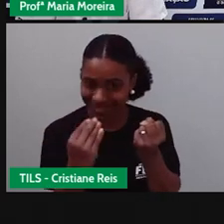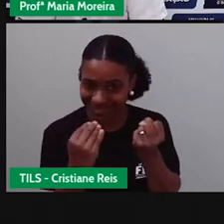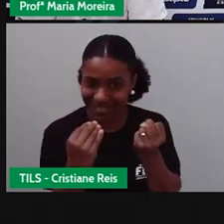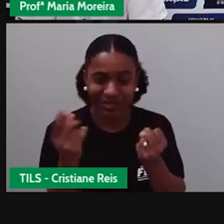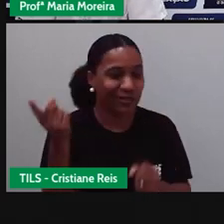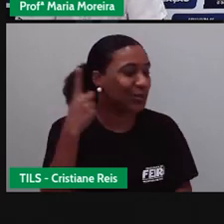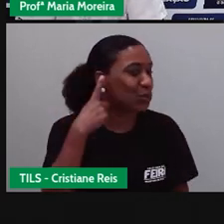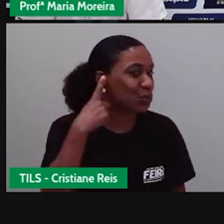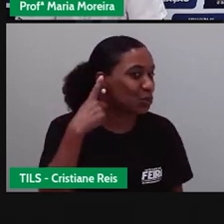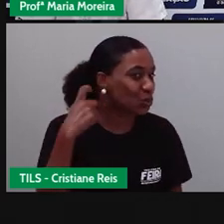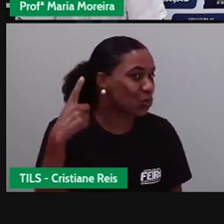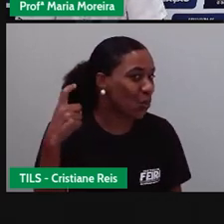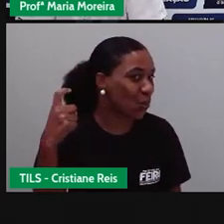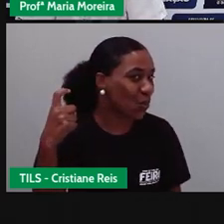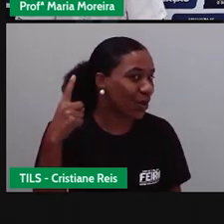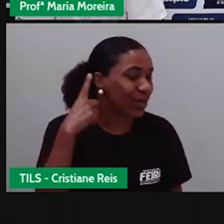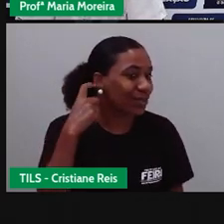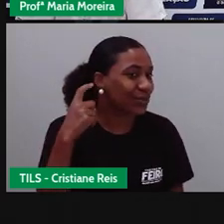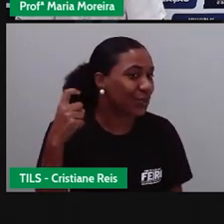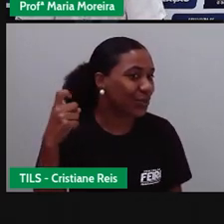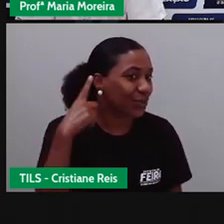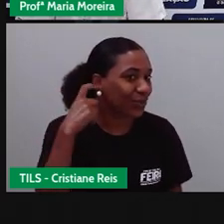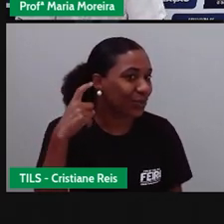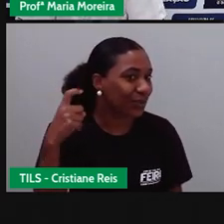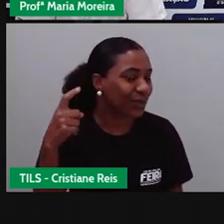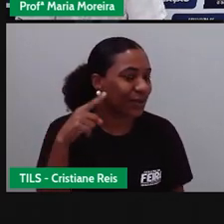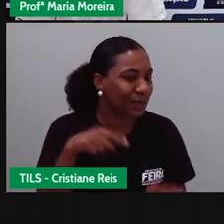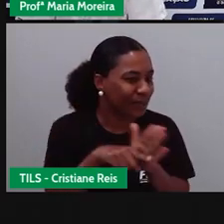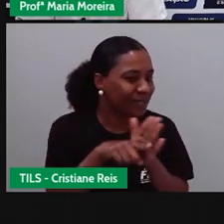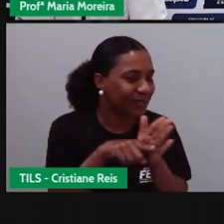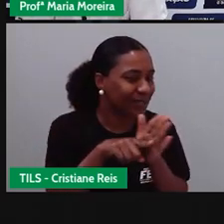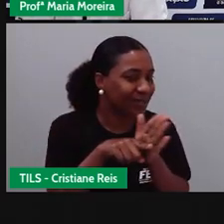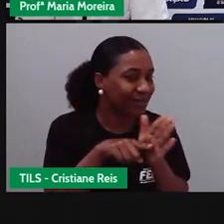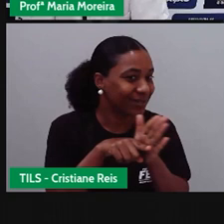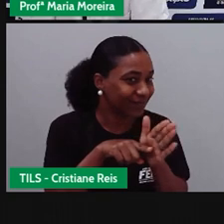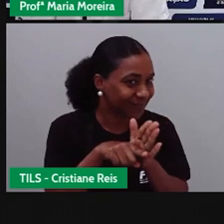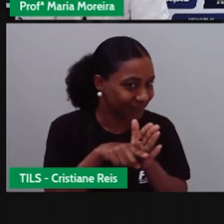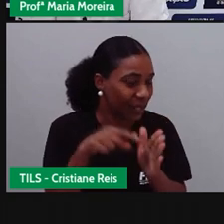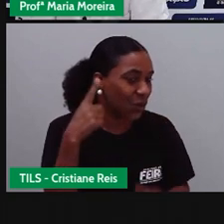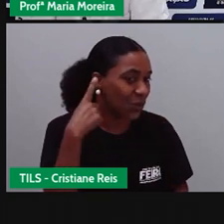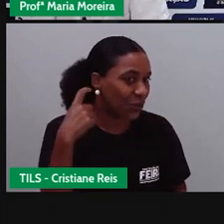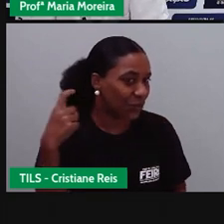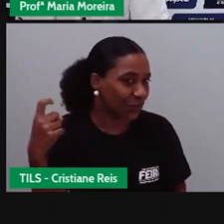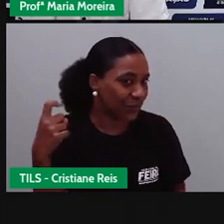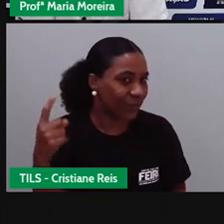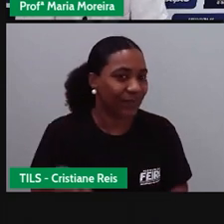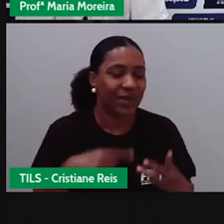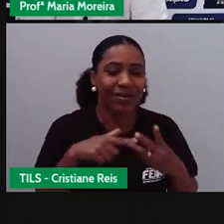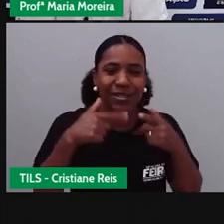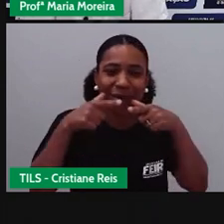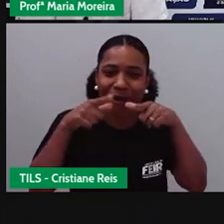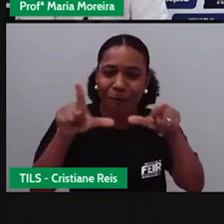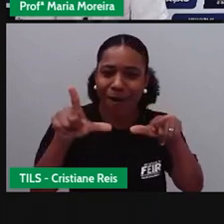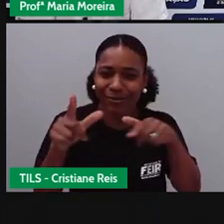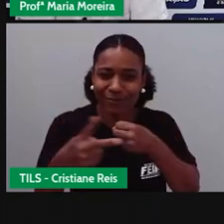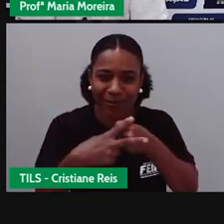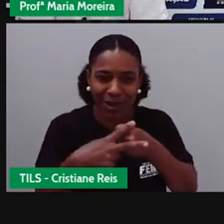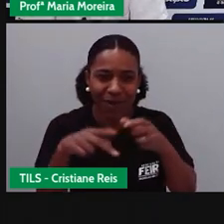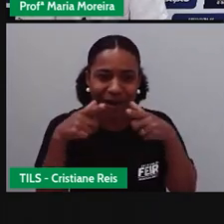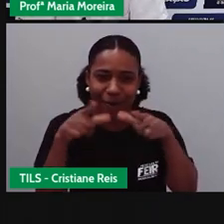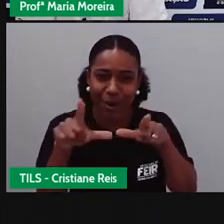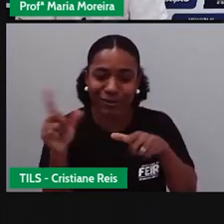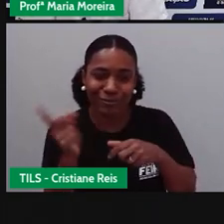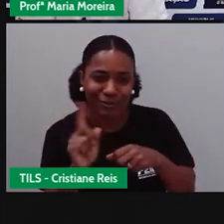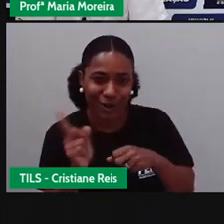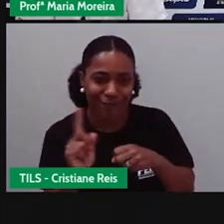ambulância. Você sabe o som da ambulância? Que tal começar já aí a pesquisar? Falamos sobre linguagem verbal e a linguagem não verbal